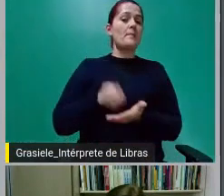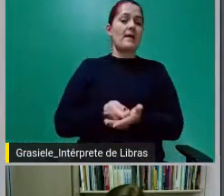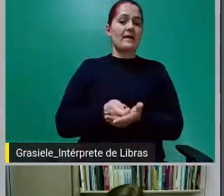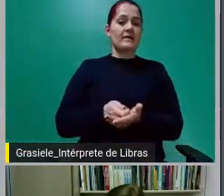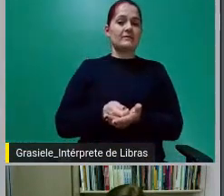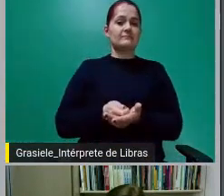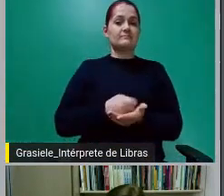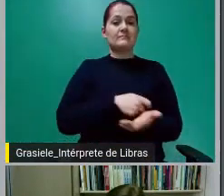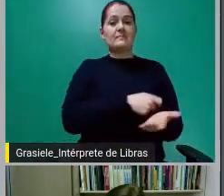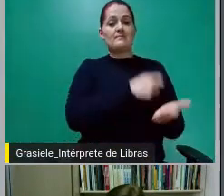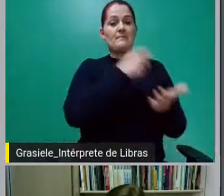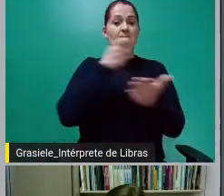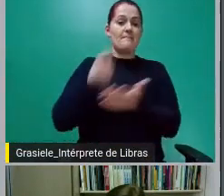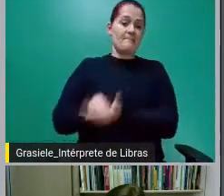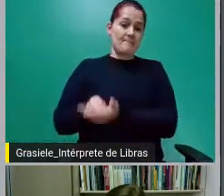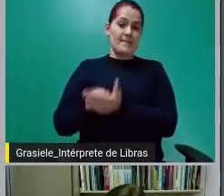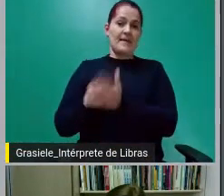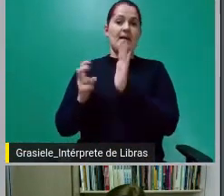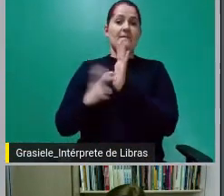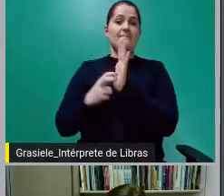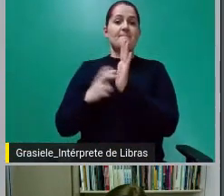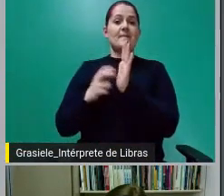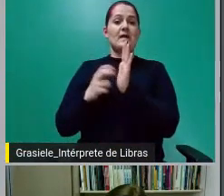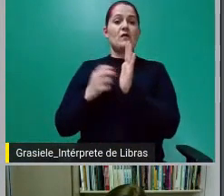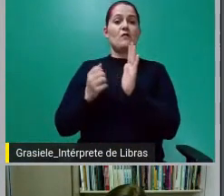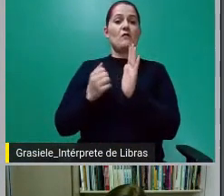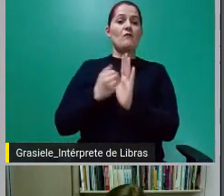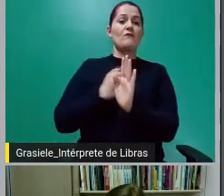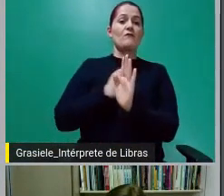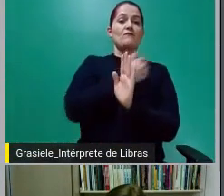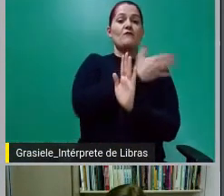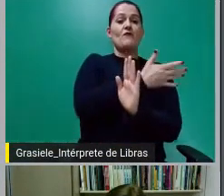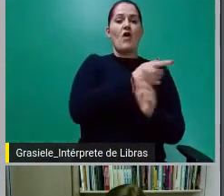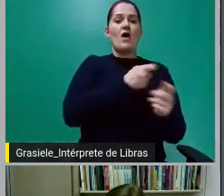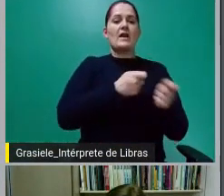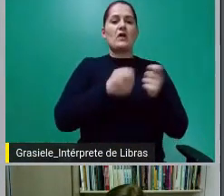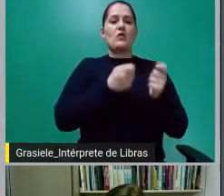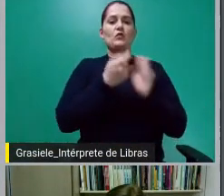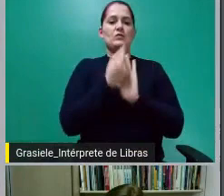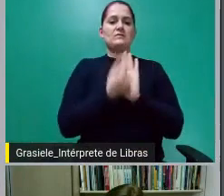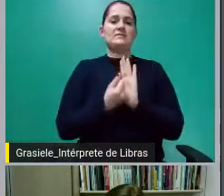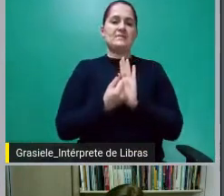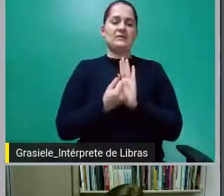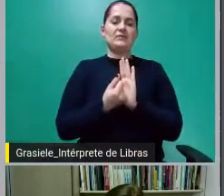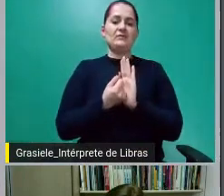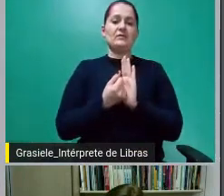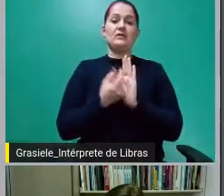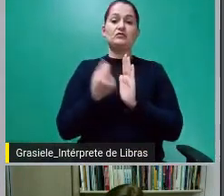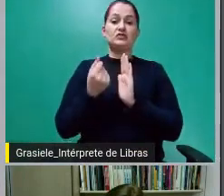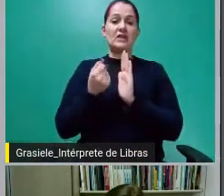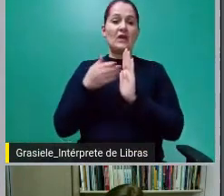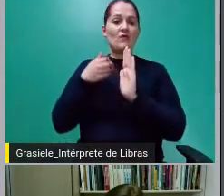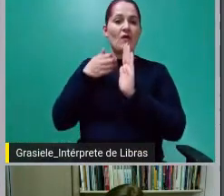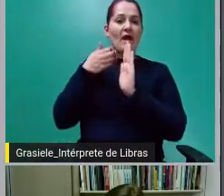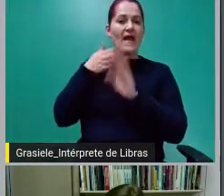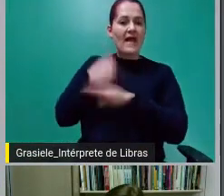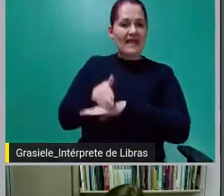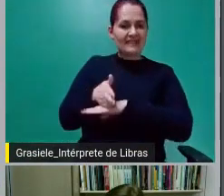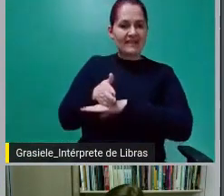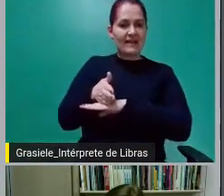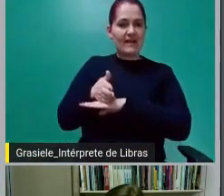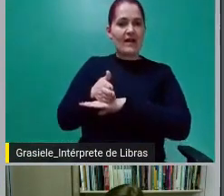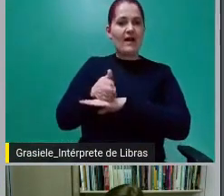investidor privilegiado por fora dos controles orçamentários. Quando o dinheiro é